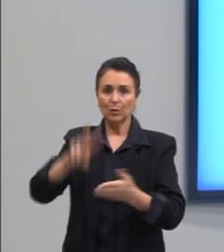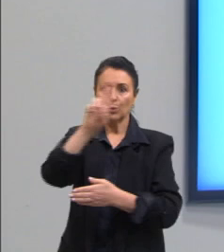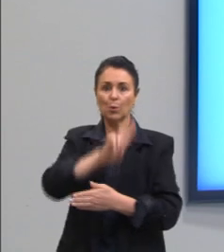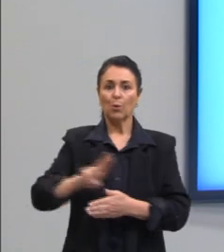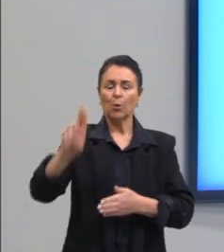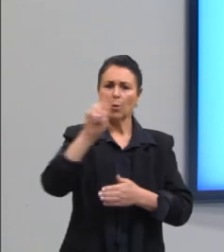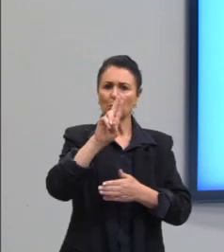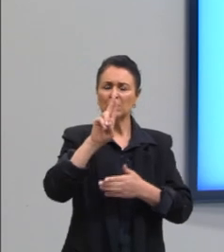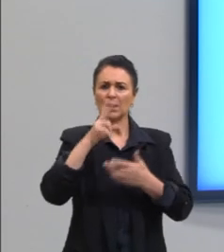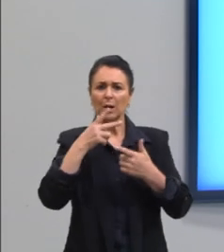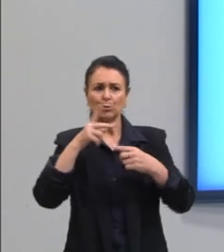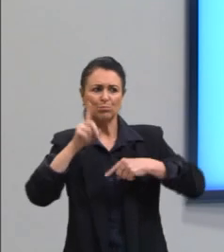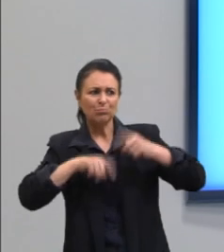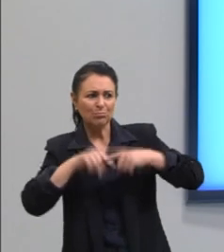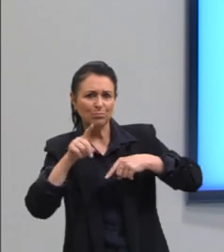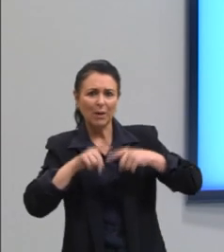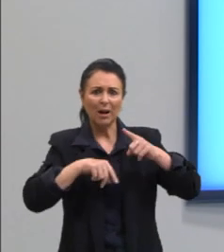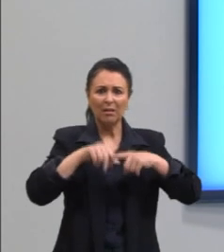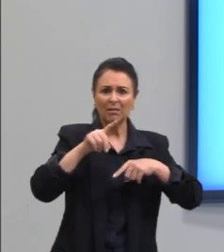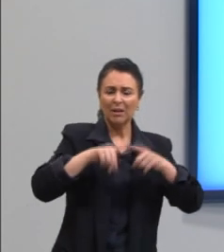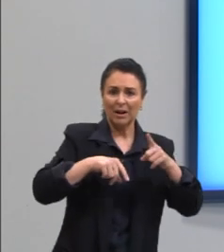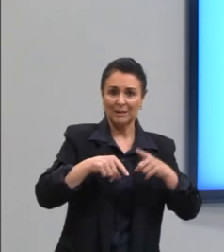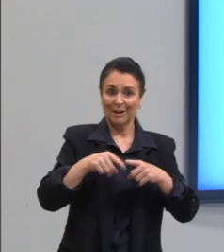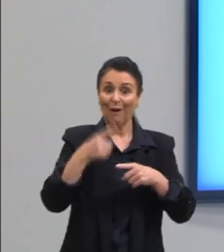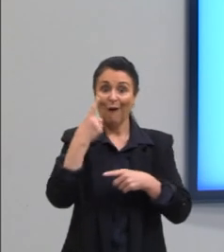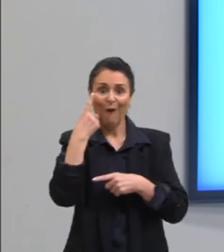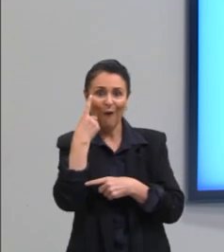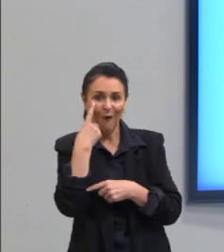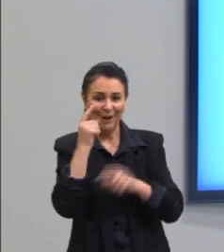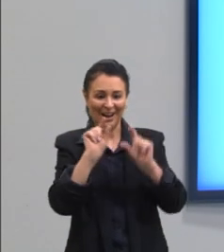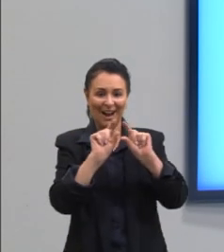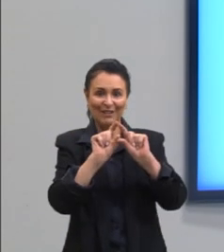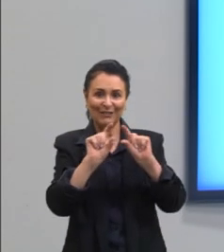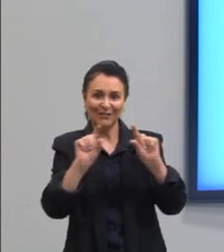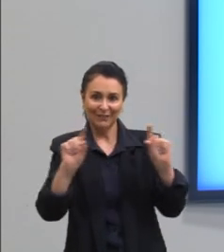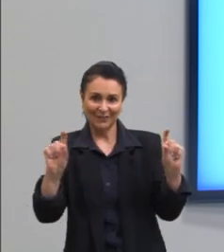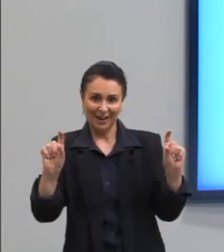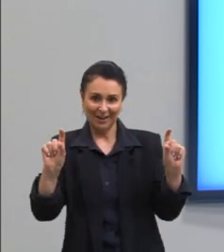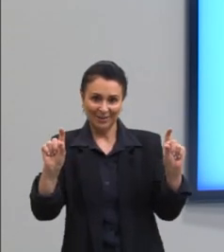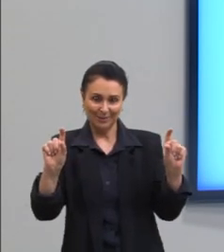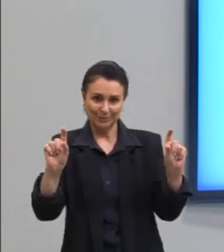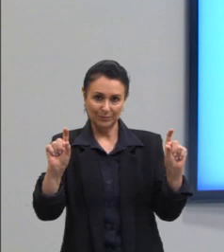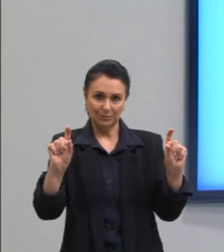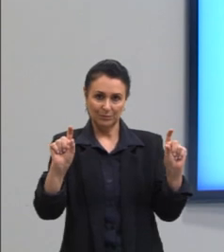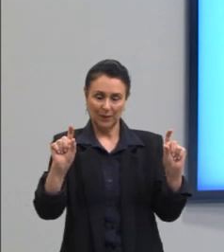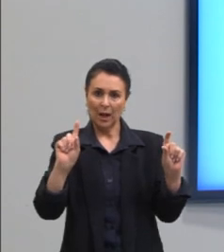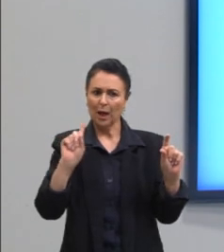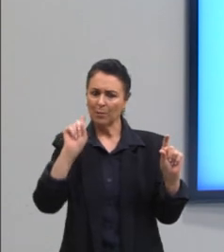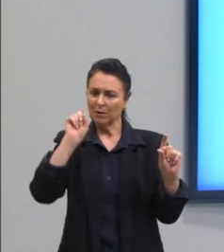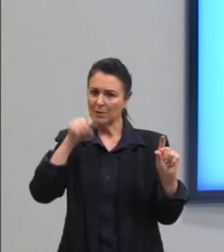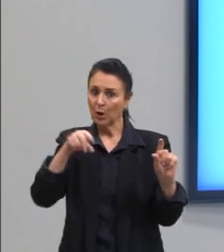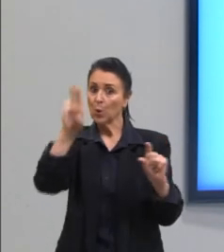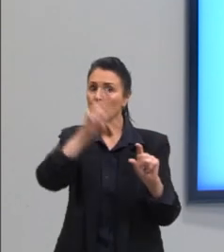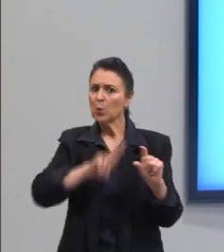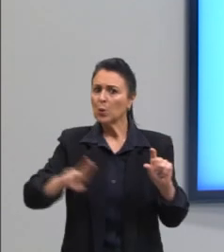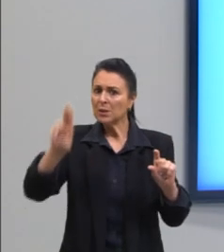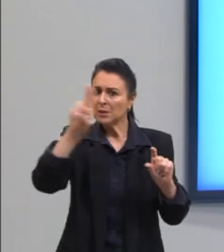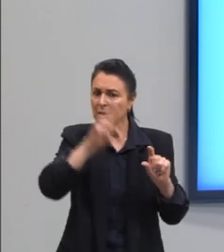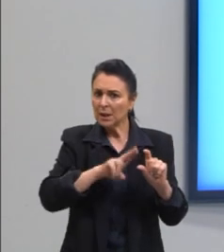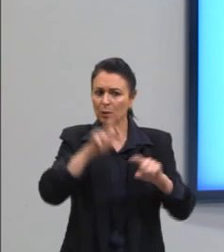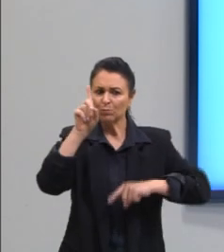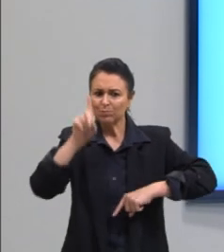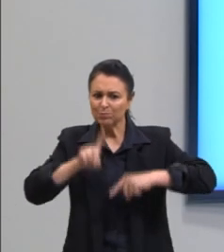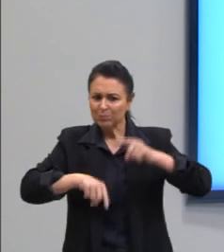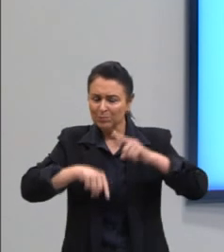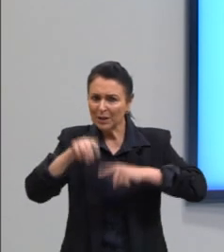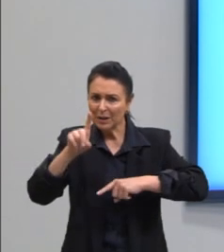instrumentos materiais. Vejam bem, essa frase aqui, essa afirmação, usando os instrumentos materiais,